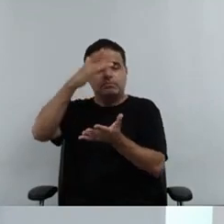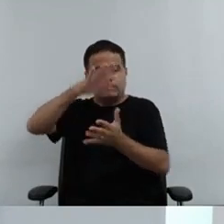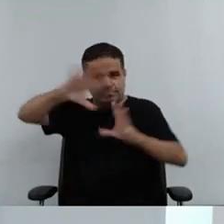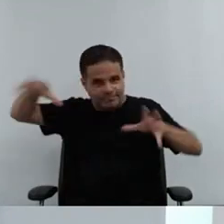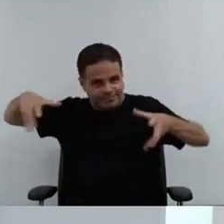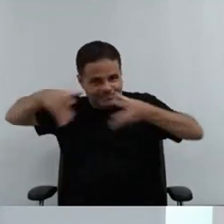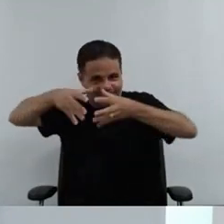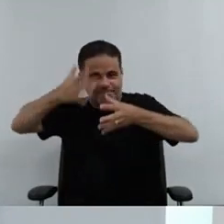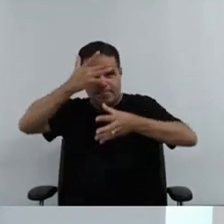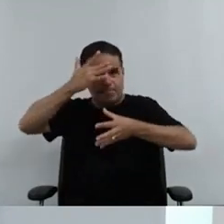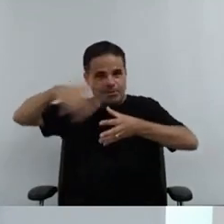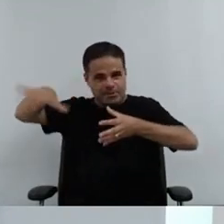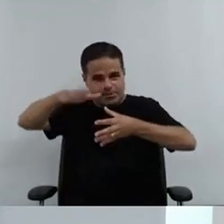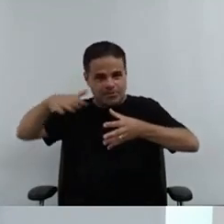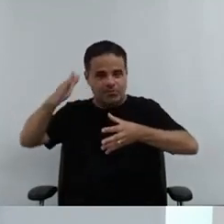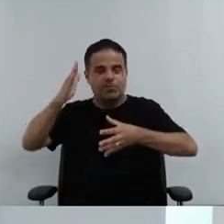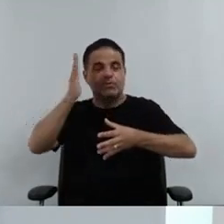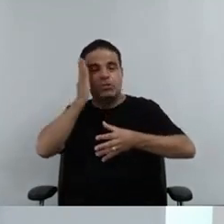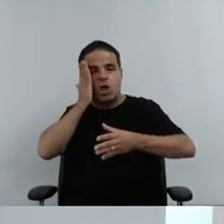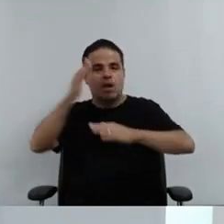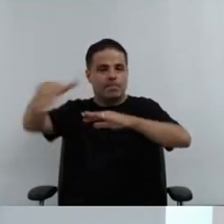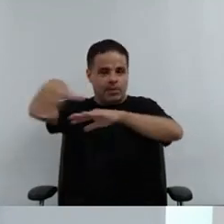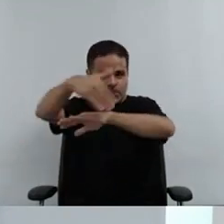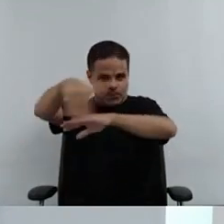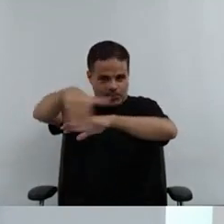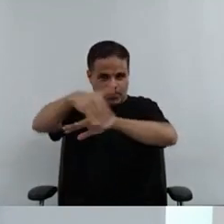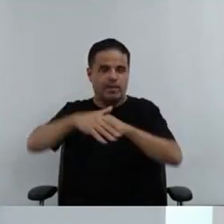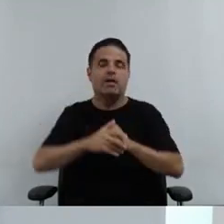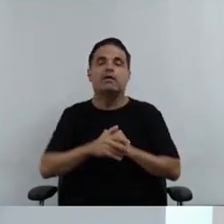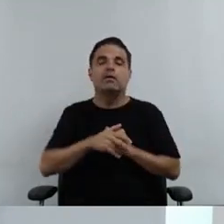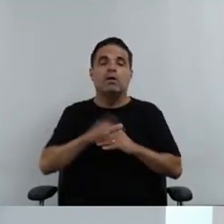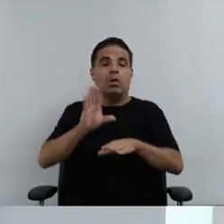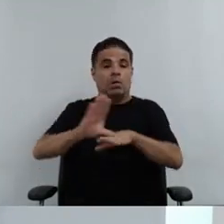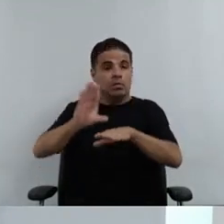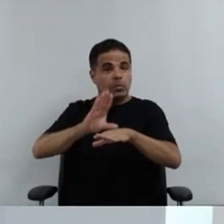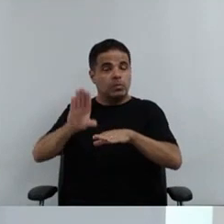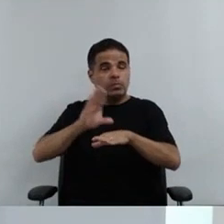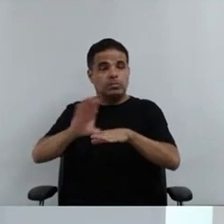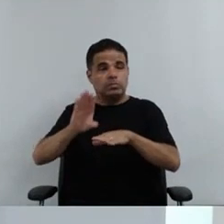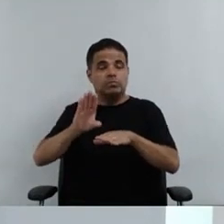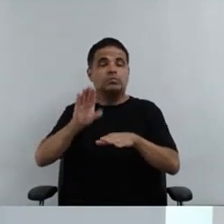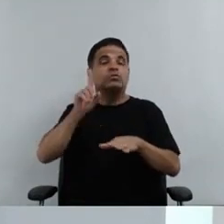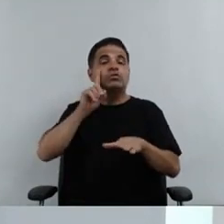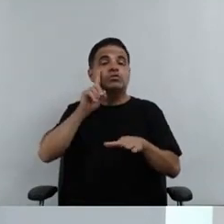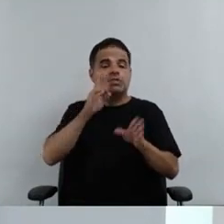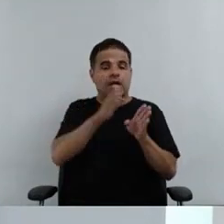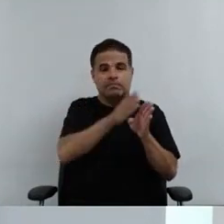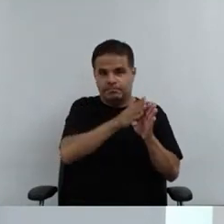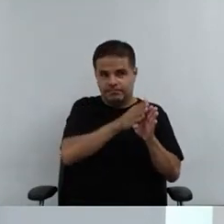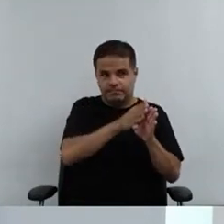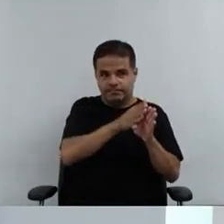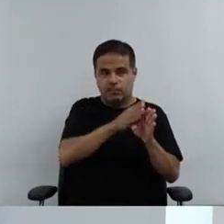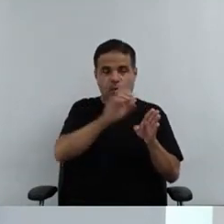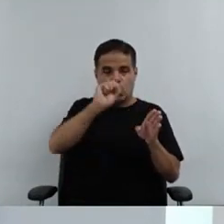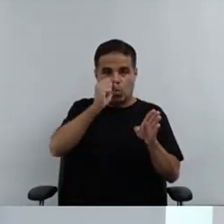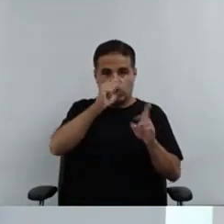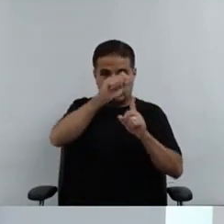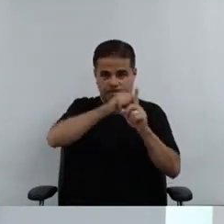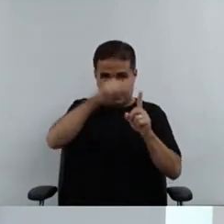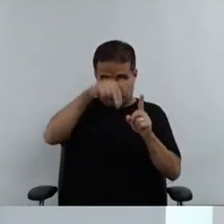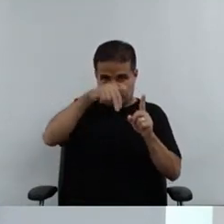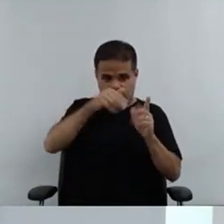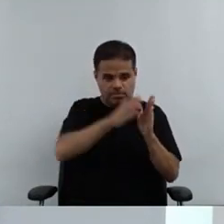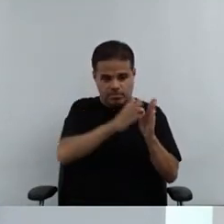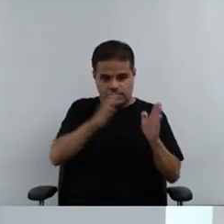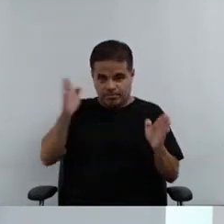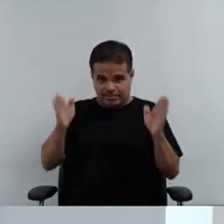rua. Nós tivemos o curso, o foi do dia 8 de novembro a 6